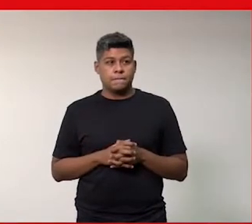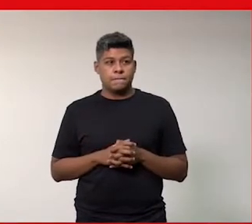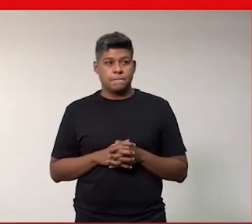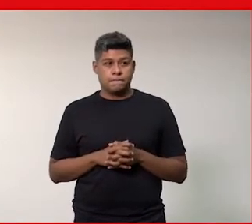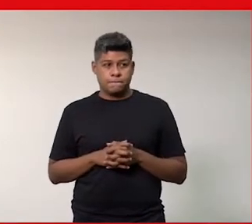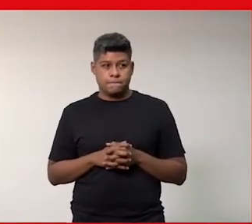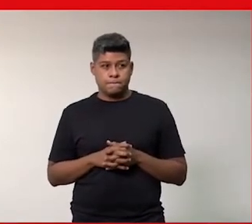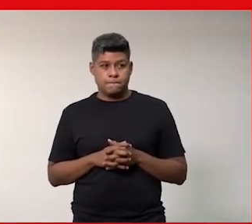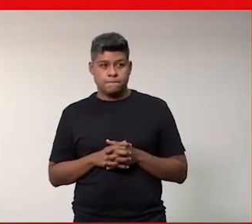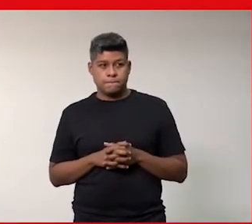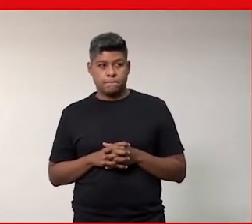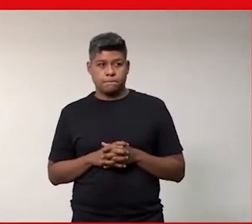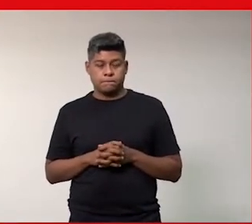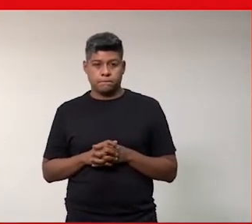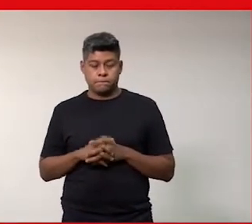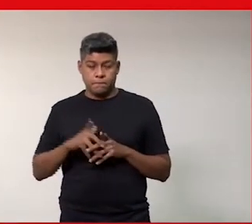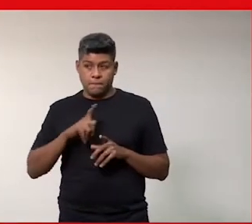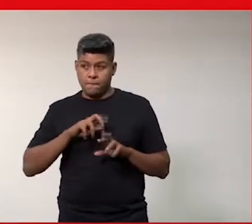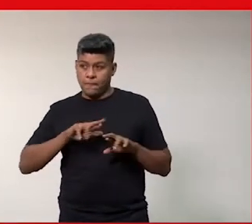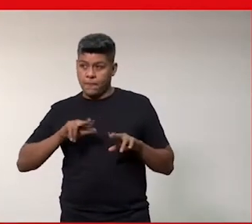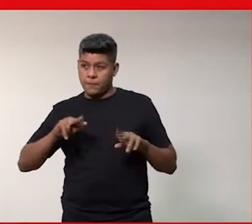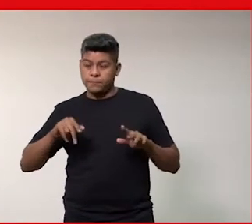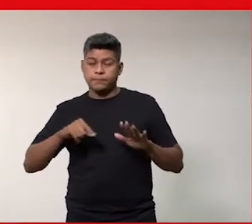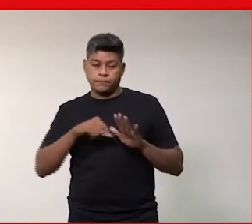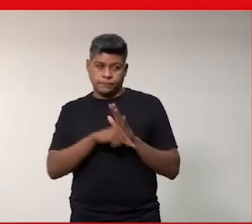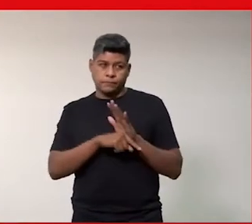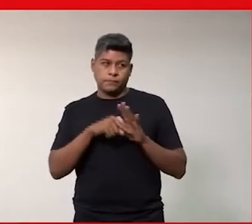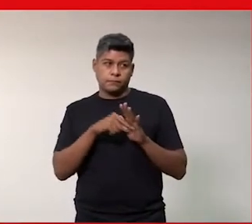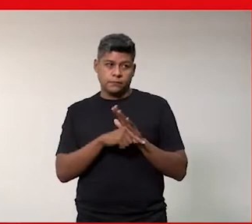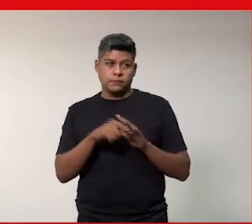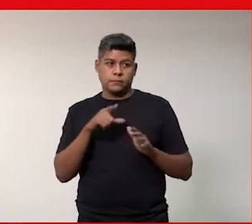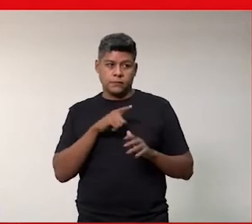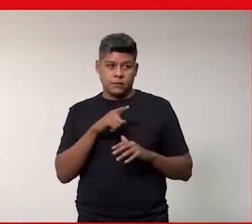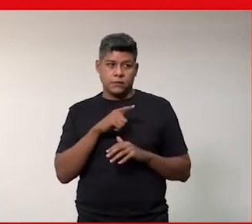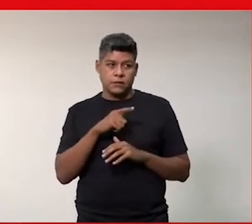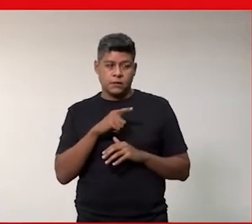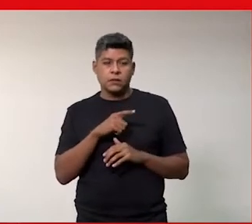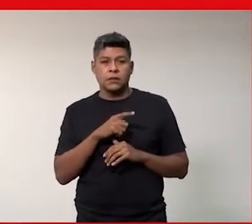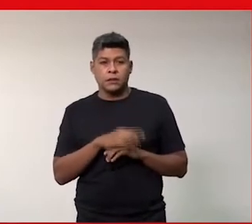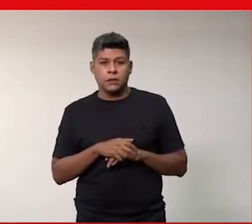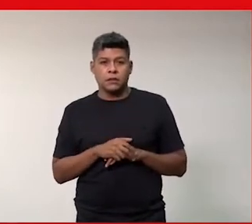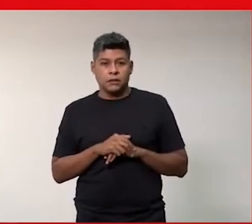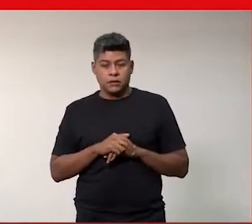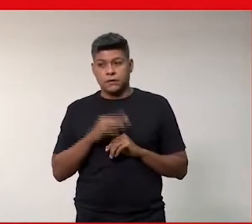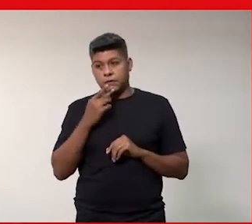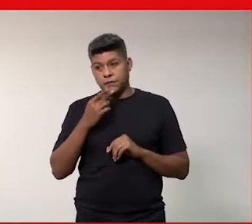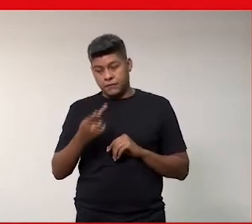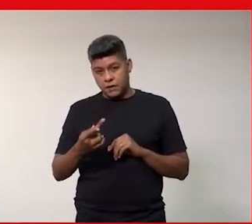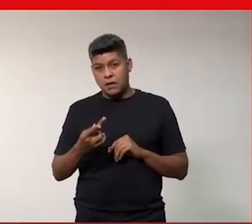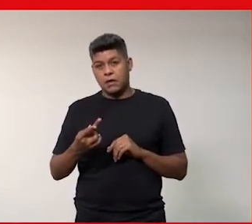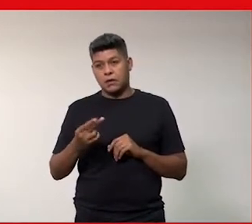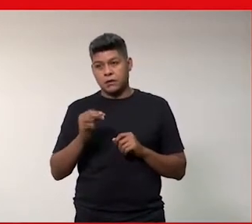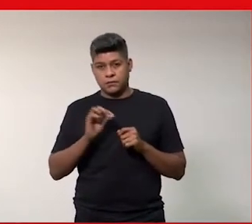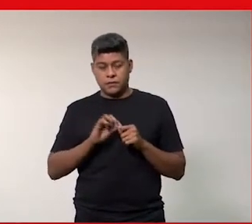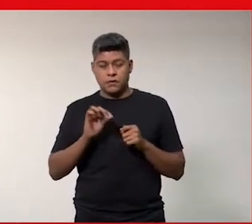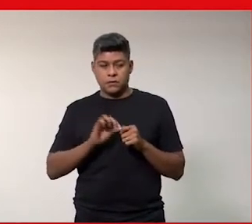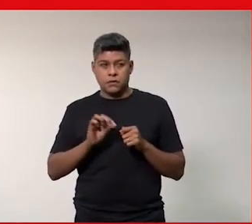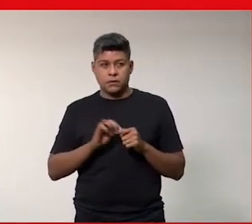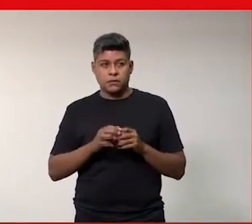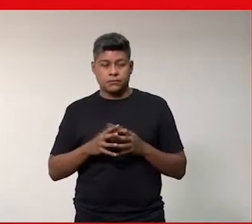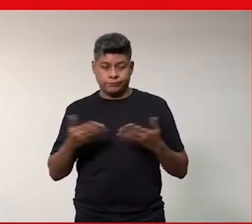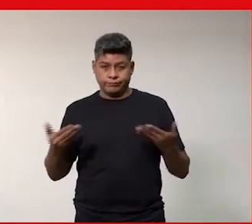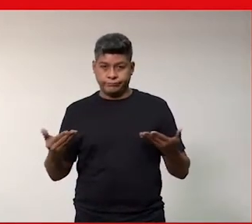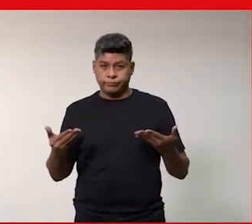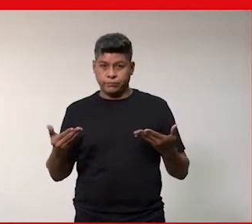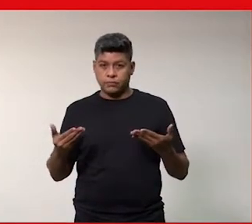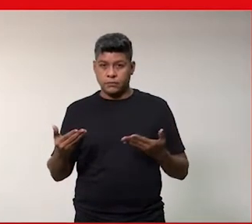Então tem várias outras perguntas mas aqui já tem um bocado de falas para a gente fazer então